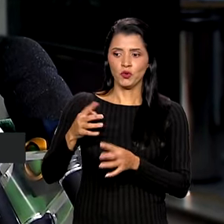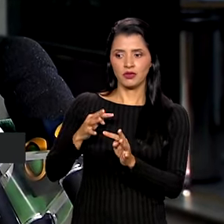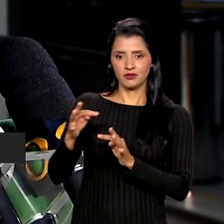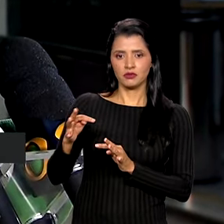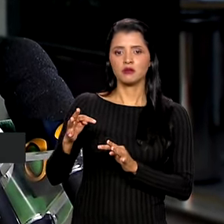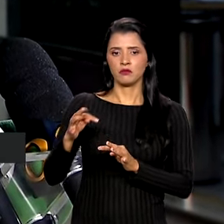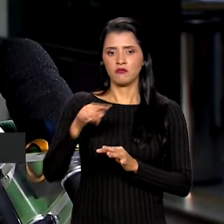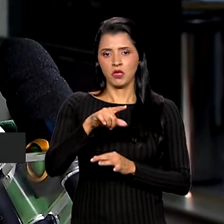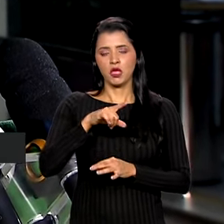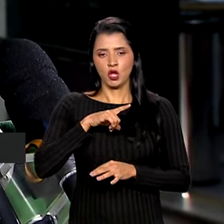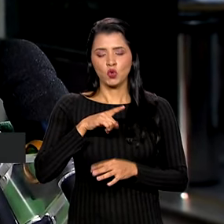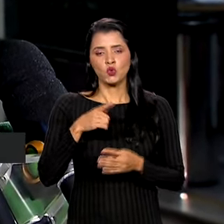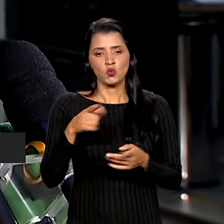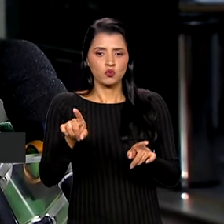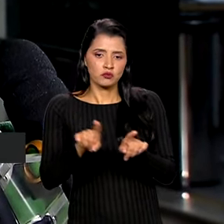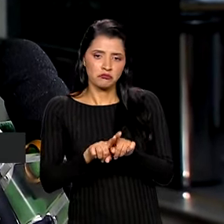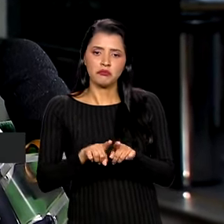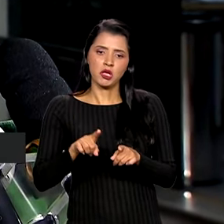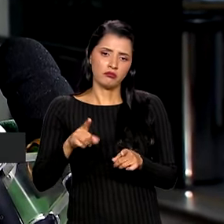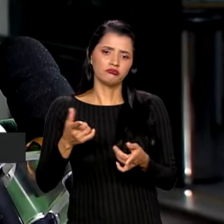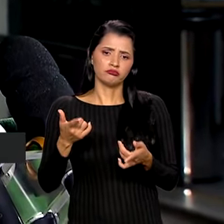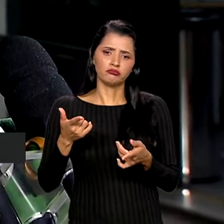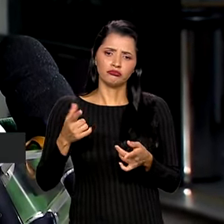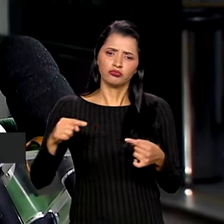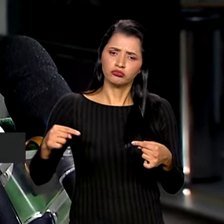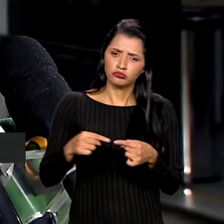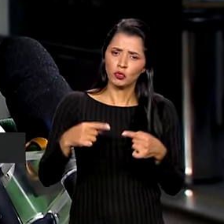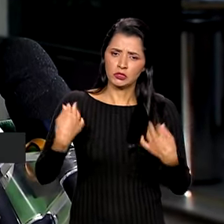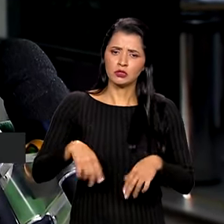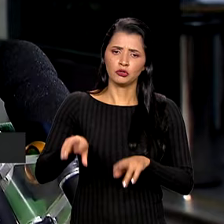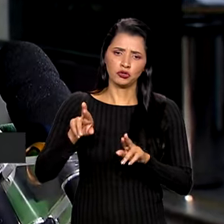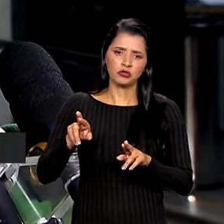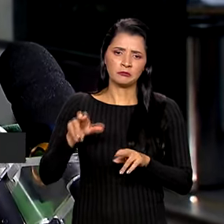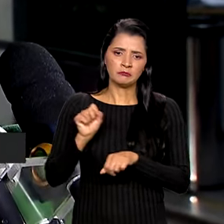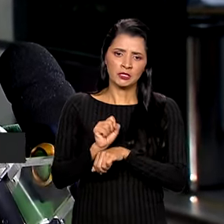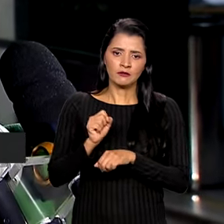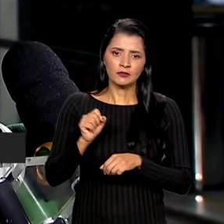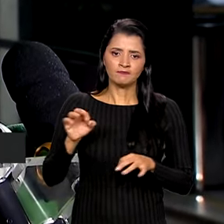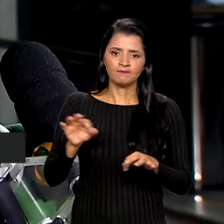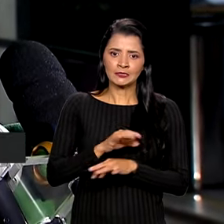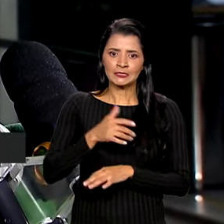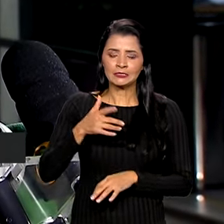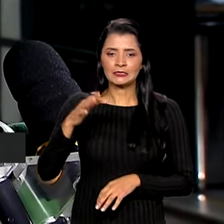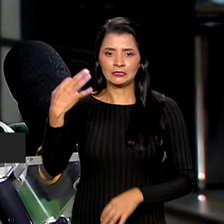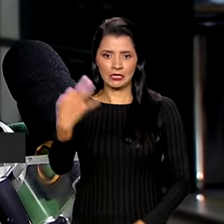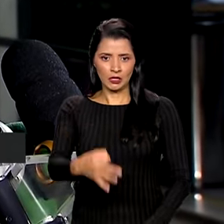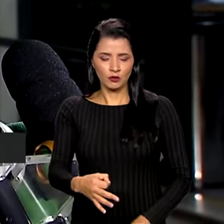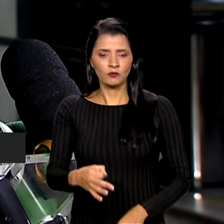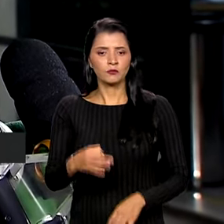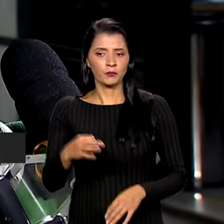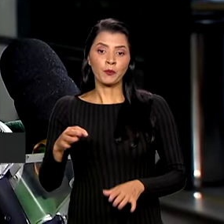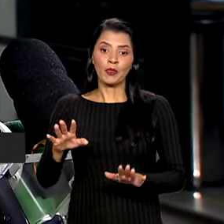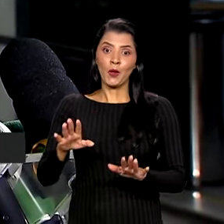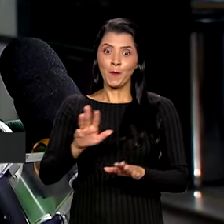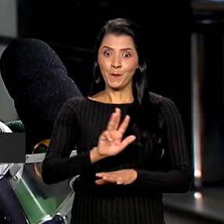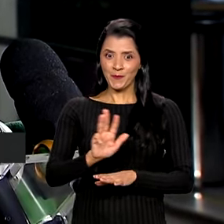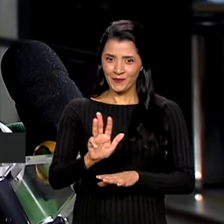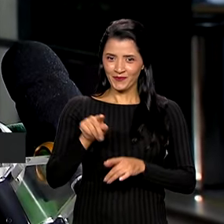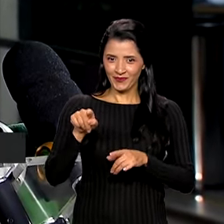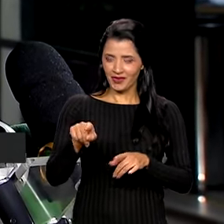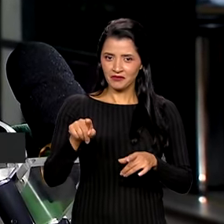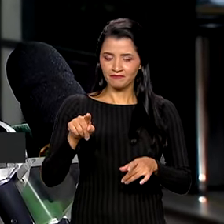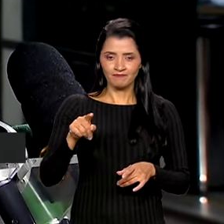e, portanto, foi tudo dentro daquilo que nós esperávamos. O presidente está com o humor 100%